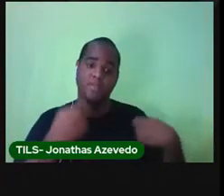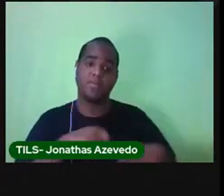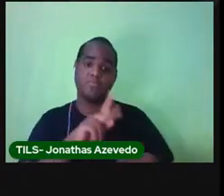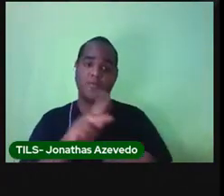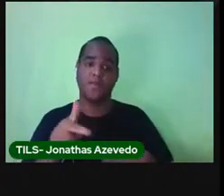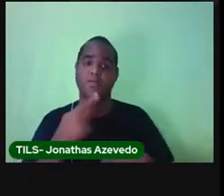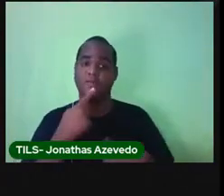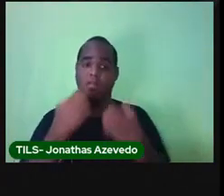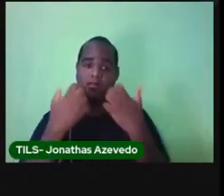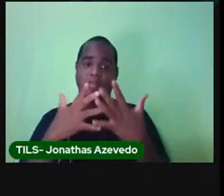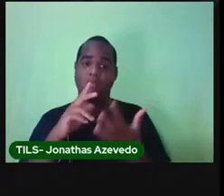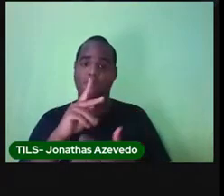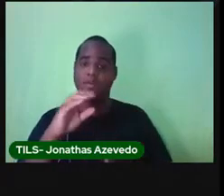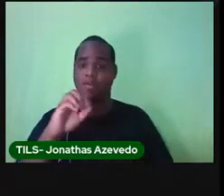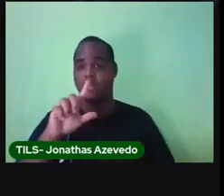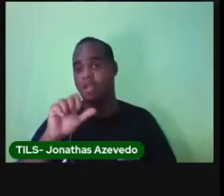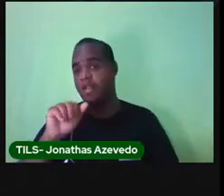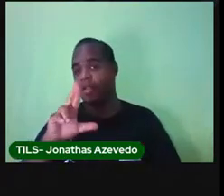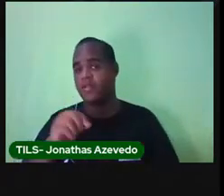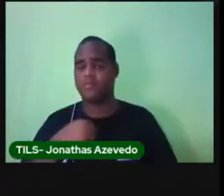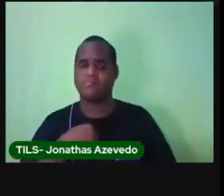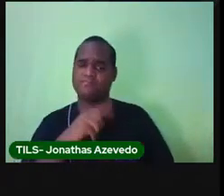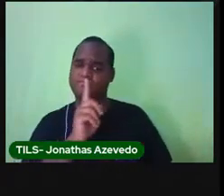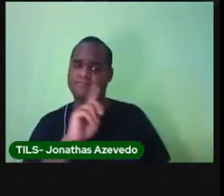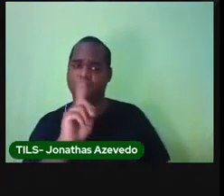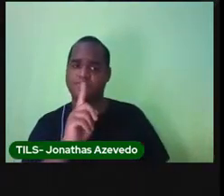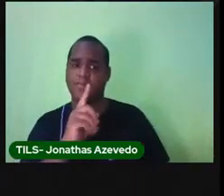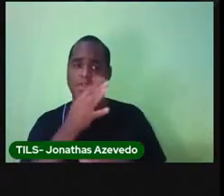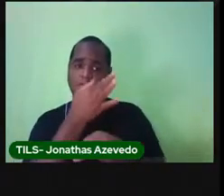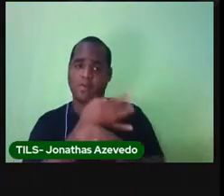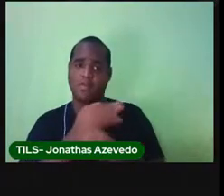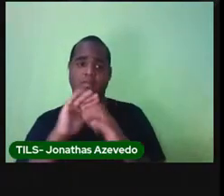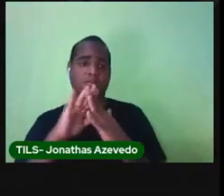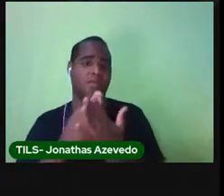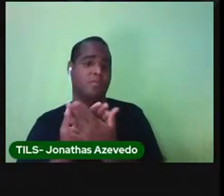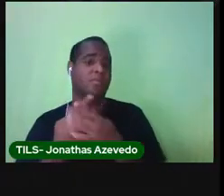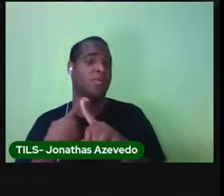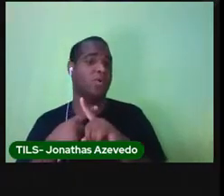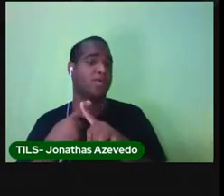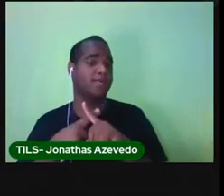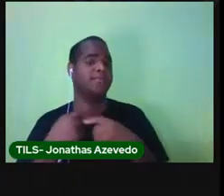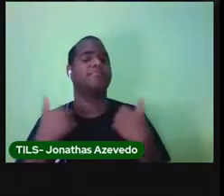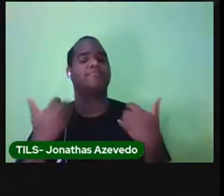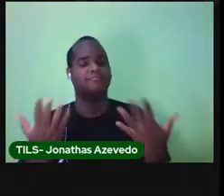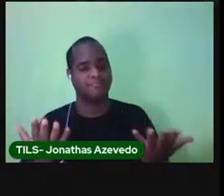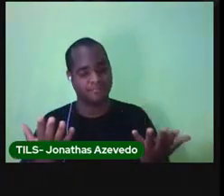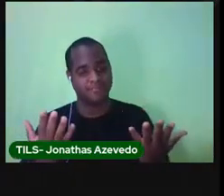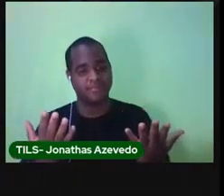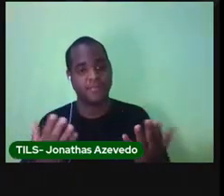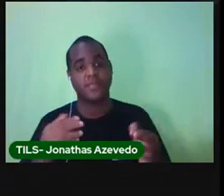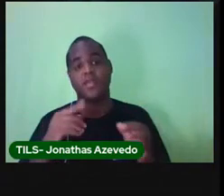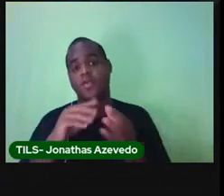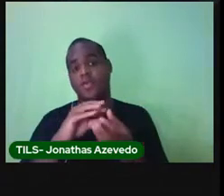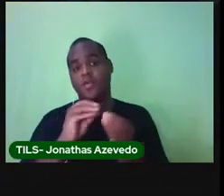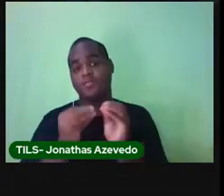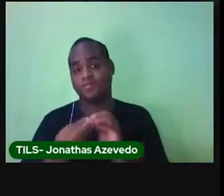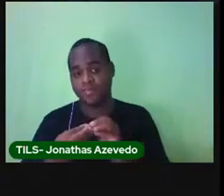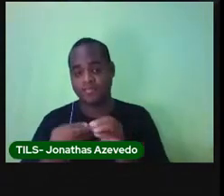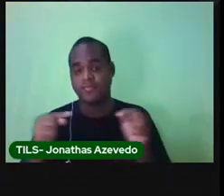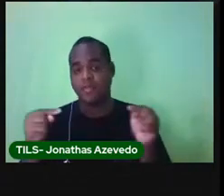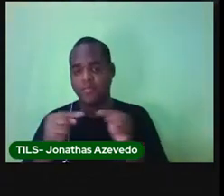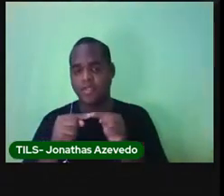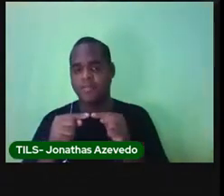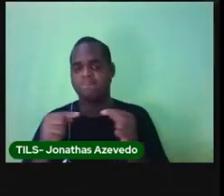a professora Clarice o motivo da ausência na escola. Viu? Cada bilhete teve uma